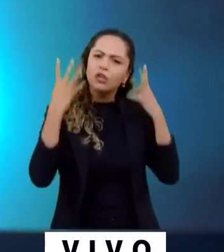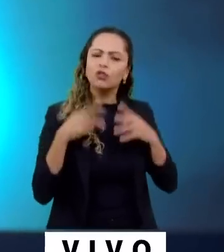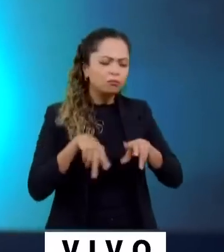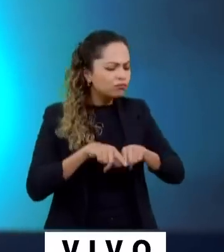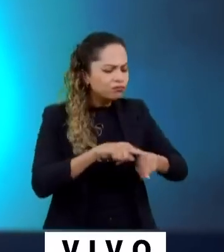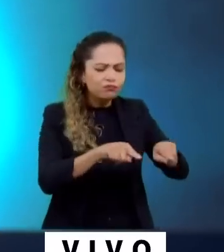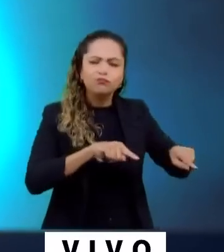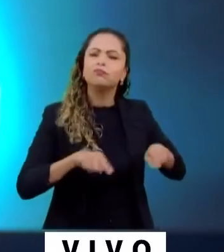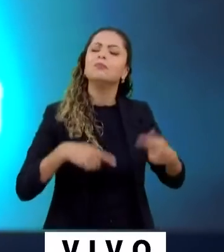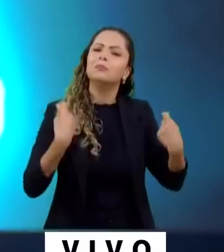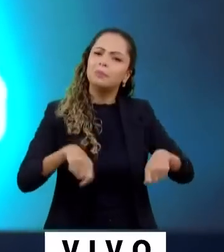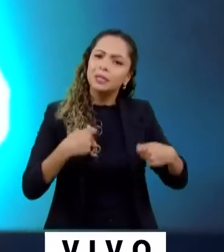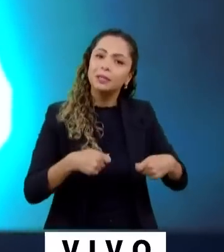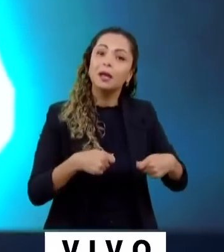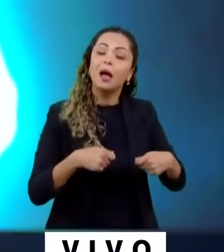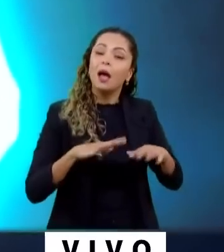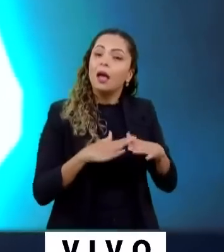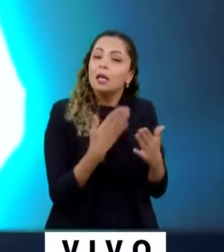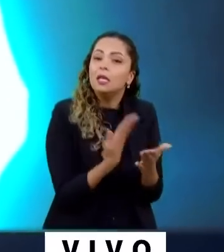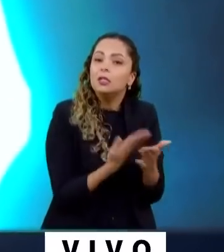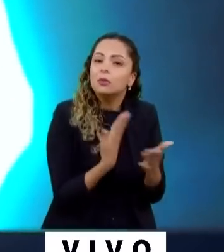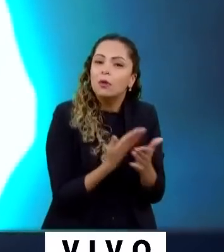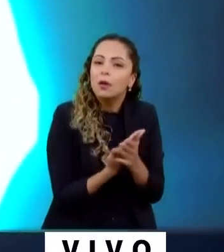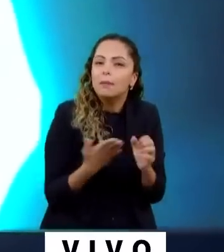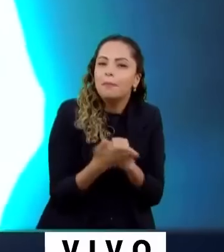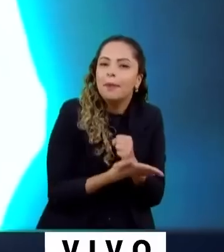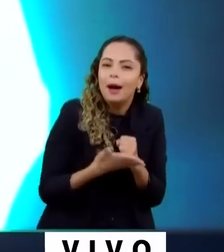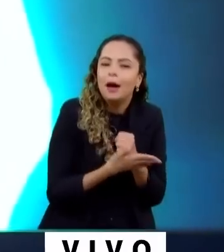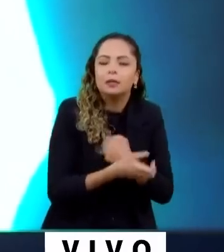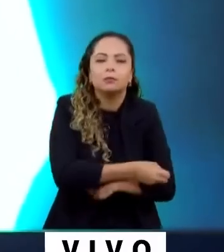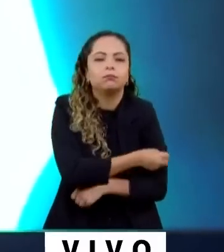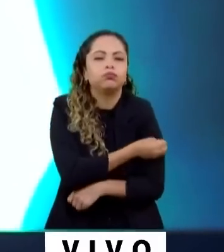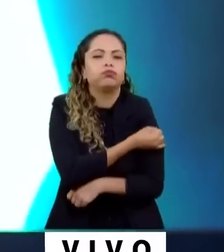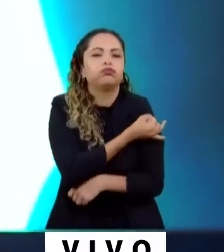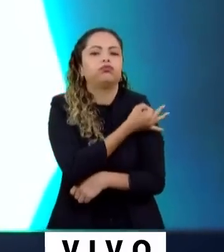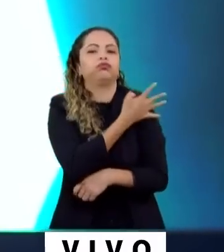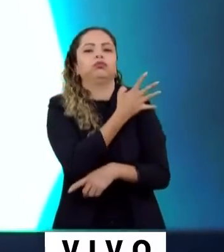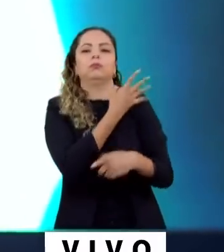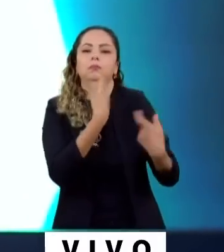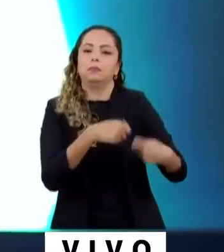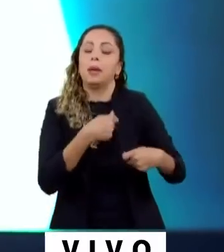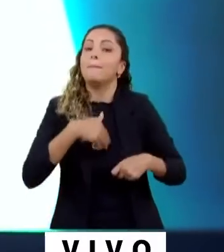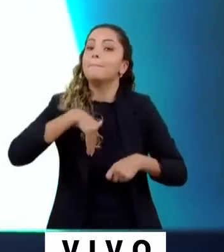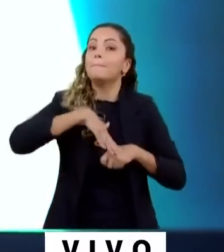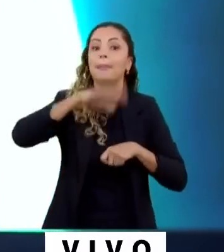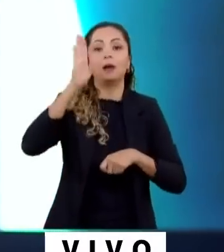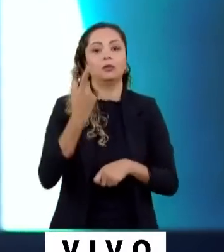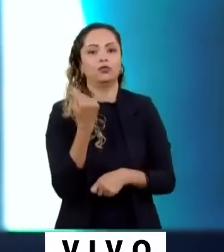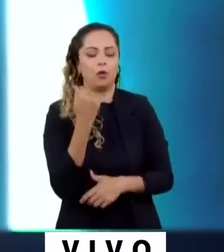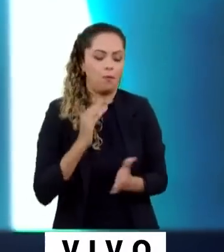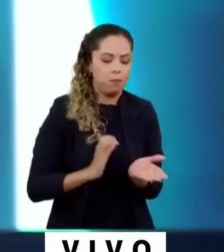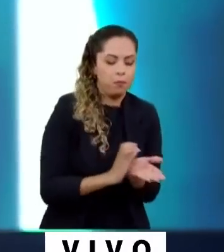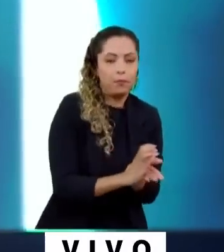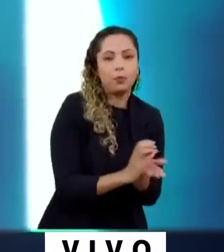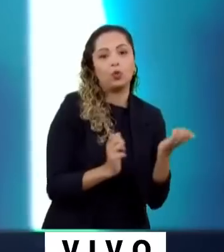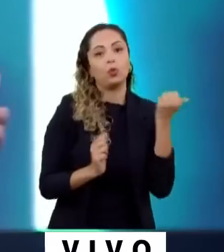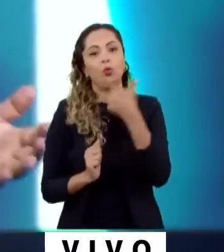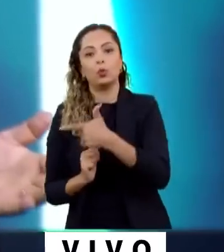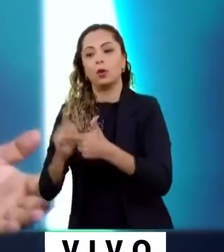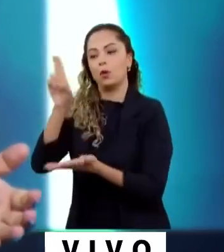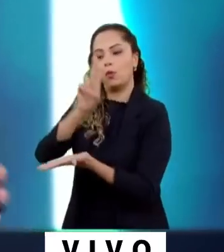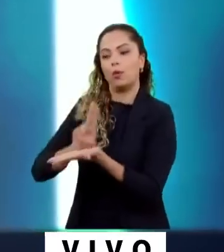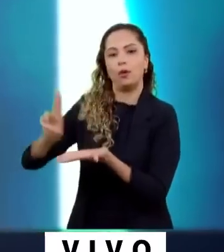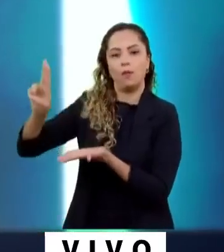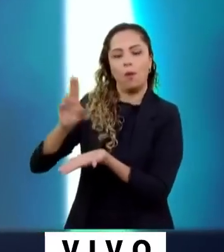oferecer na educação de base uma quantidade de recursos maior do que se oferece a educação de nível superior. Porque